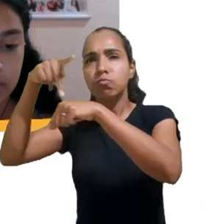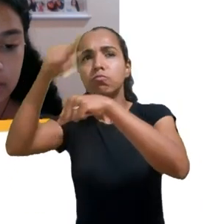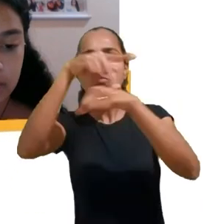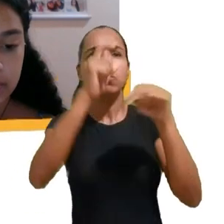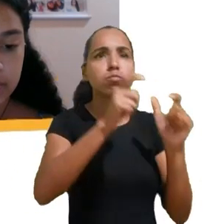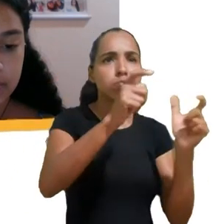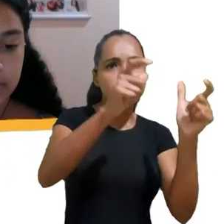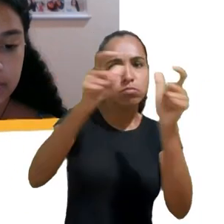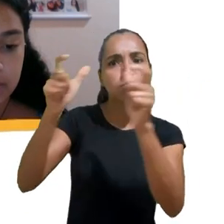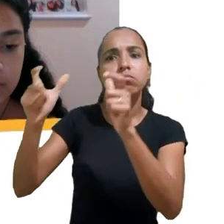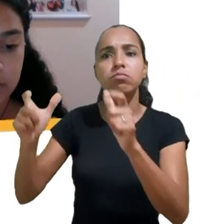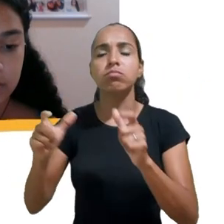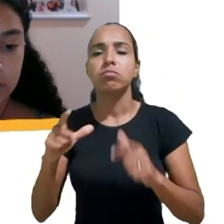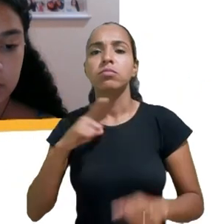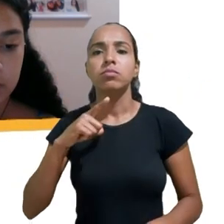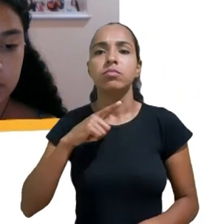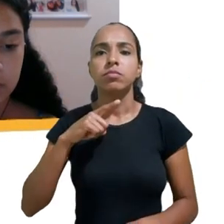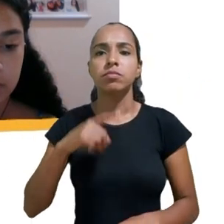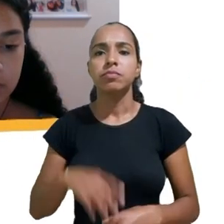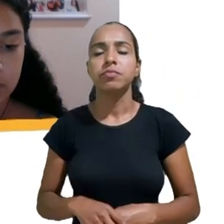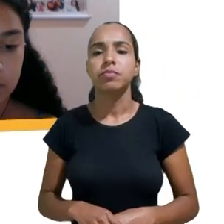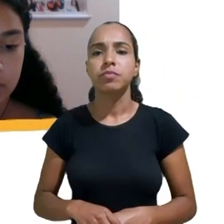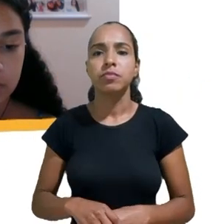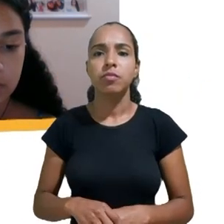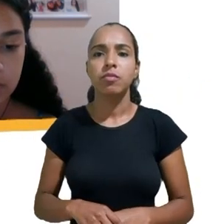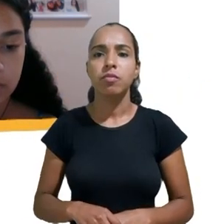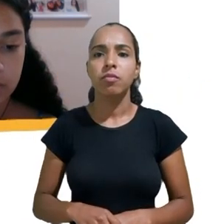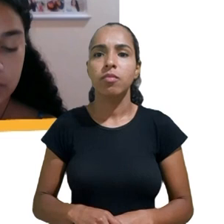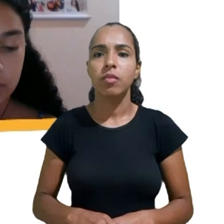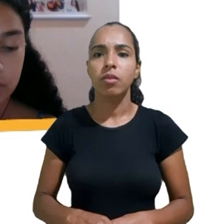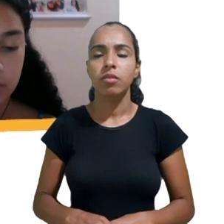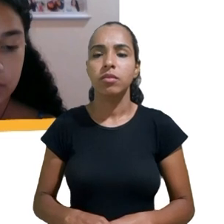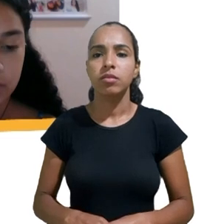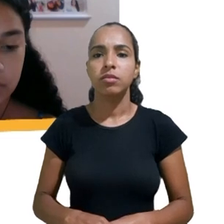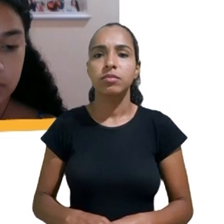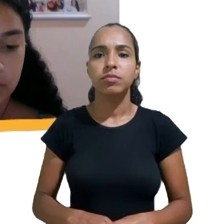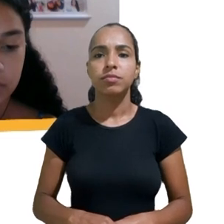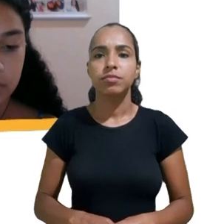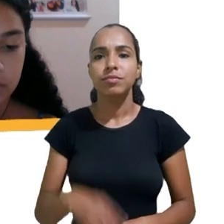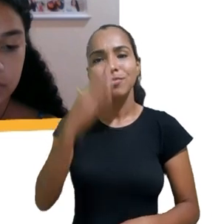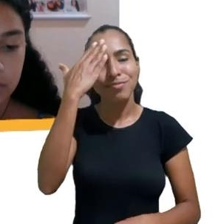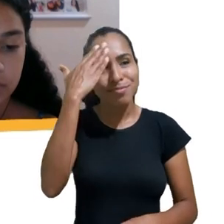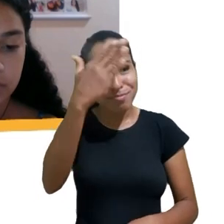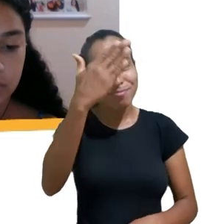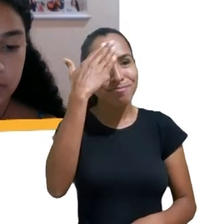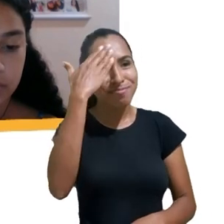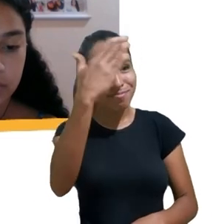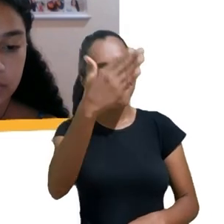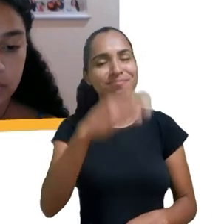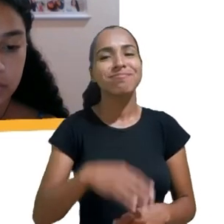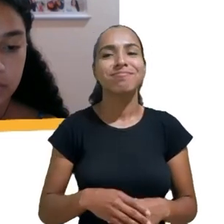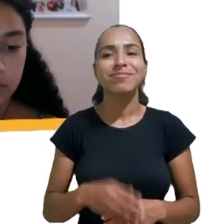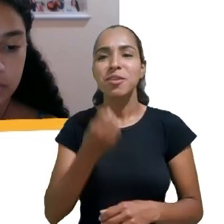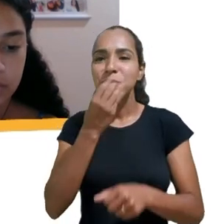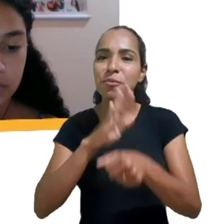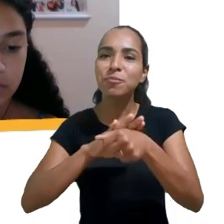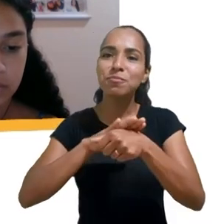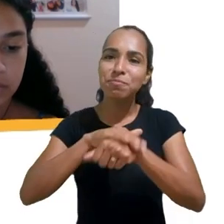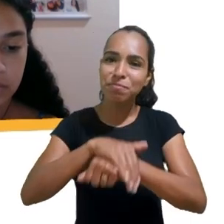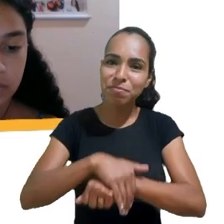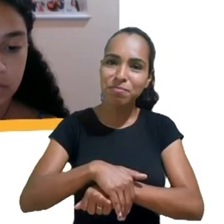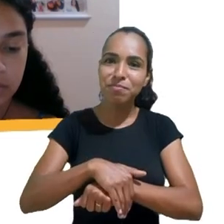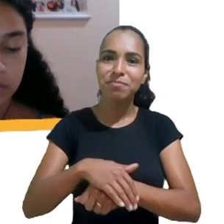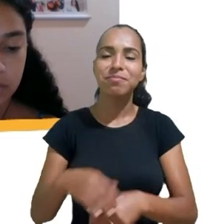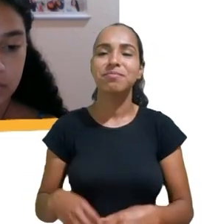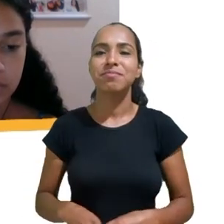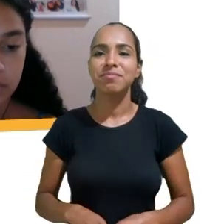Responsabilidade Civil, o IBERC. Muito obrigada, Rafael, por estar aqui com a gente. Boa noite. Então, Rafael, voltando